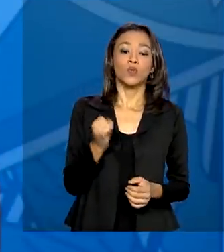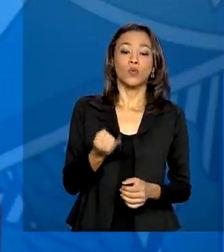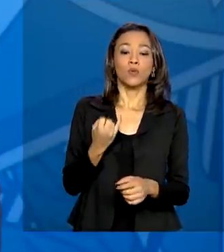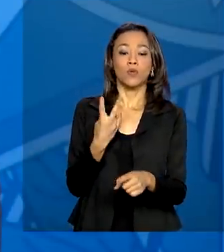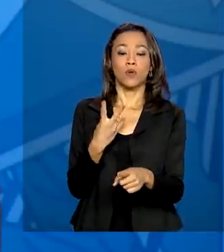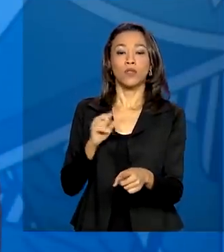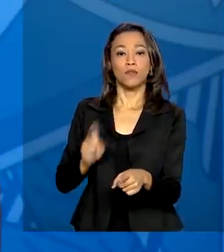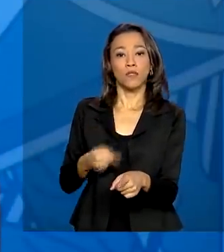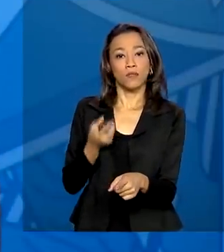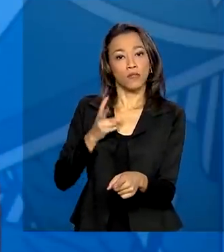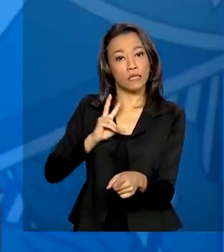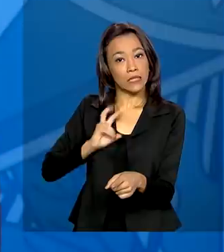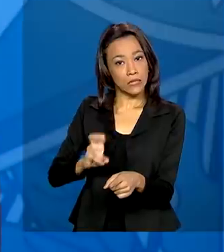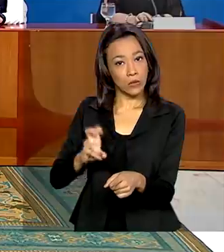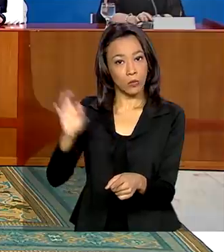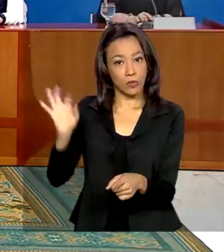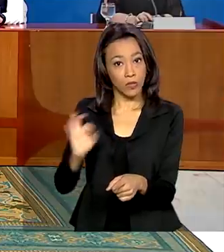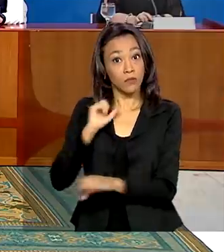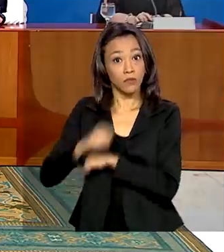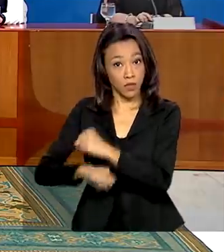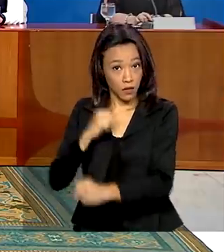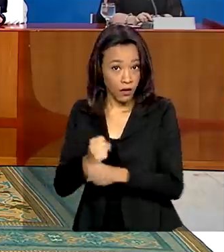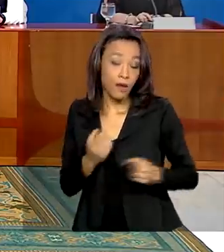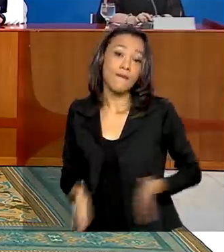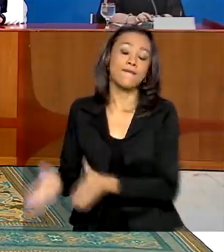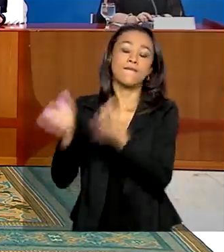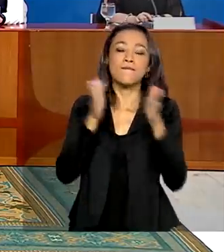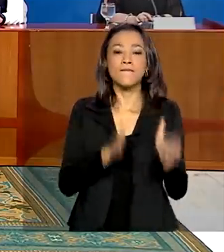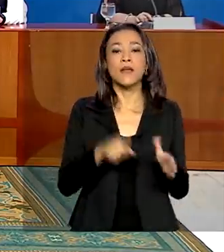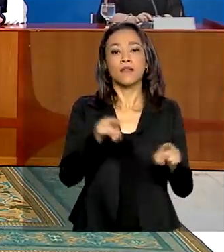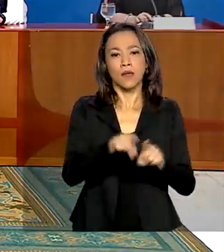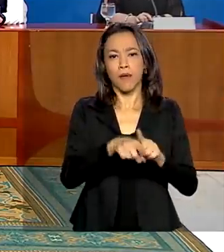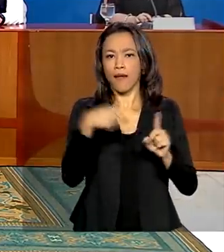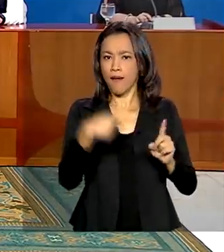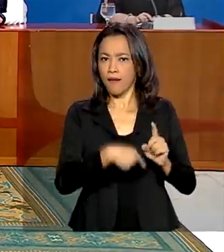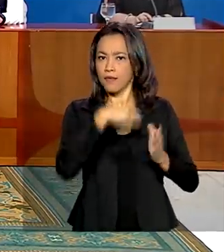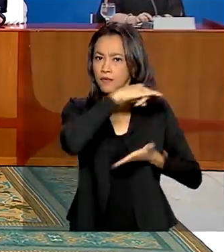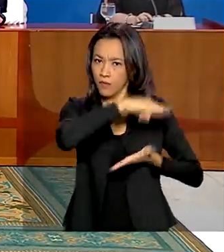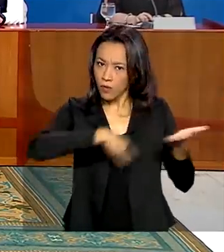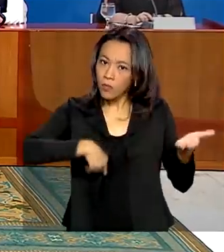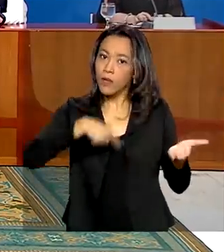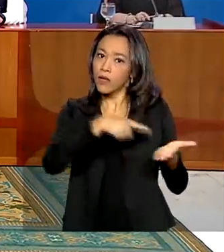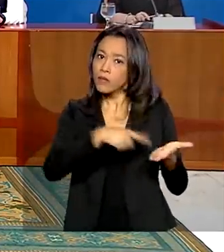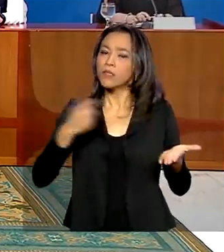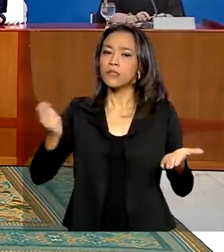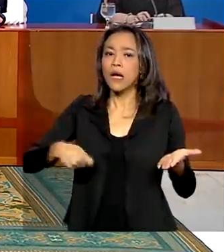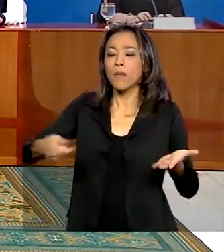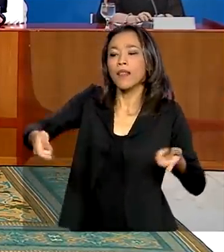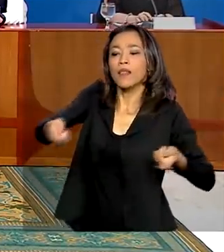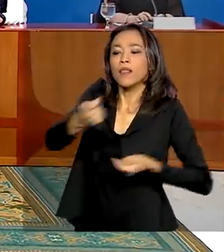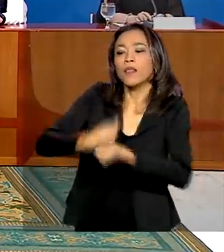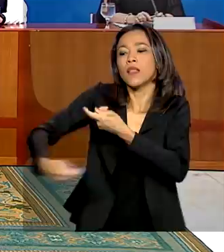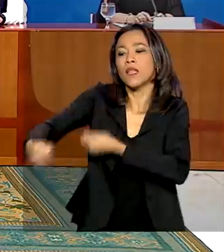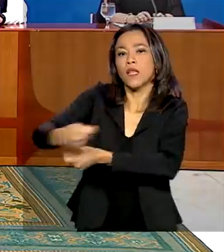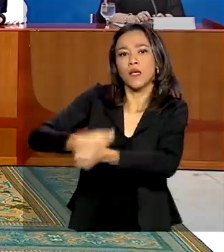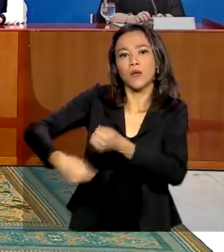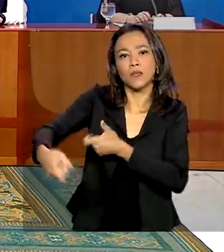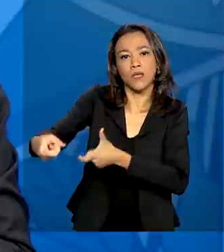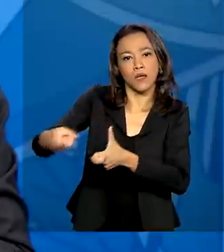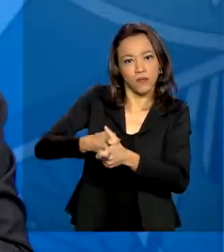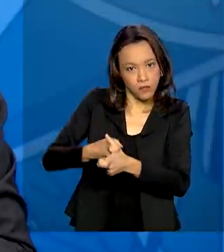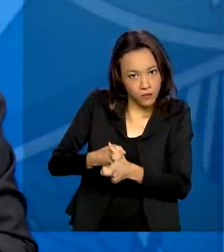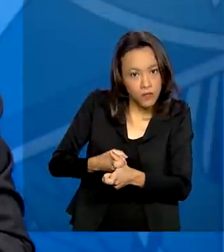% ao ano. A resolução também autoriza a renegociação de dívidas de operações de crédito